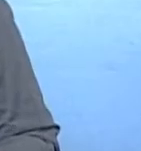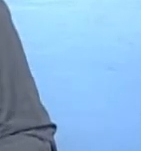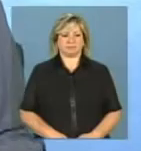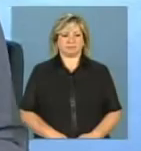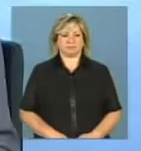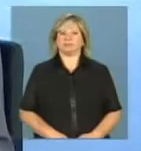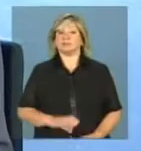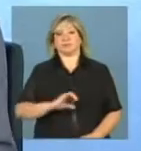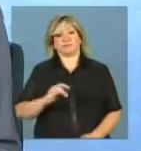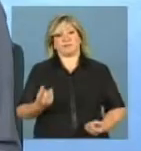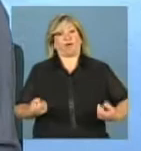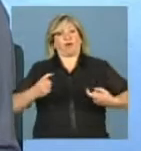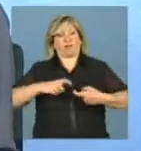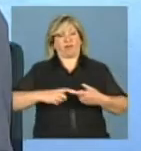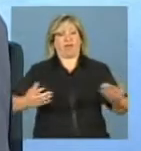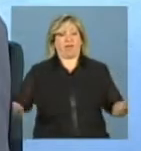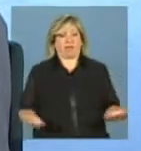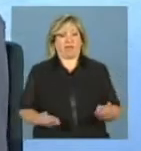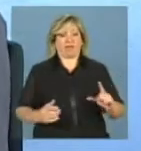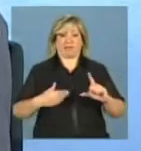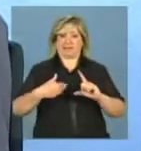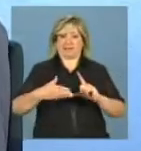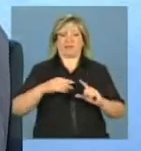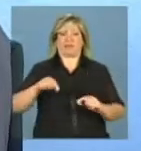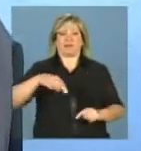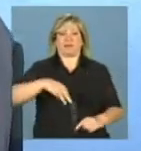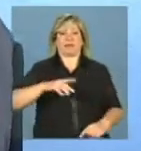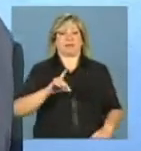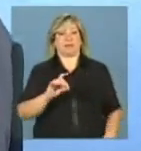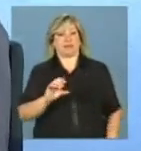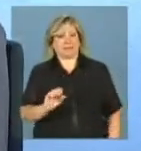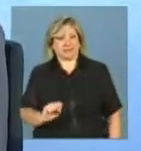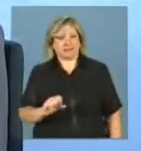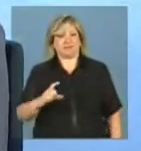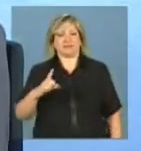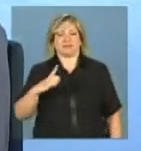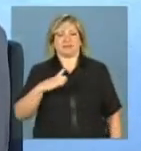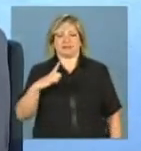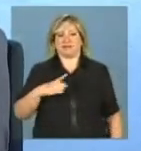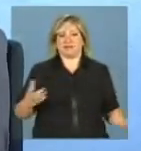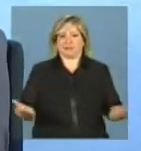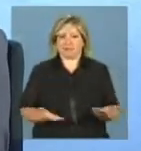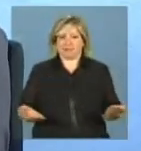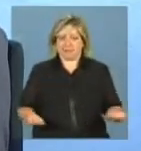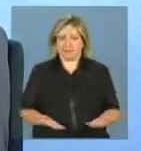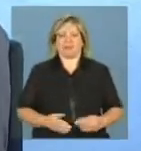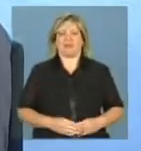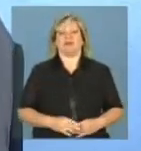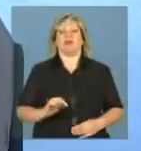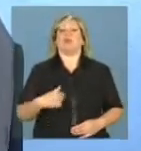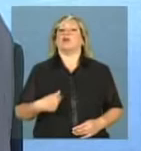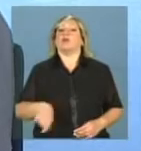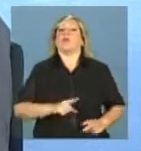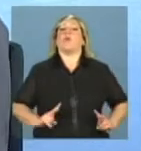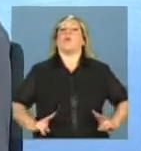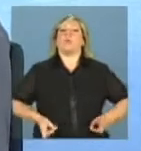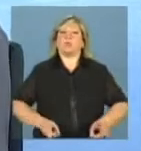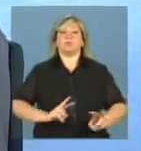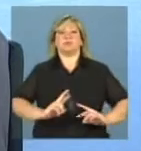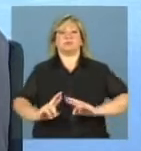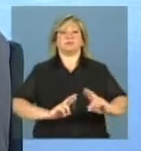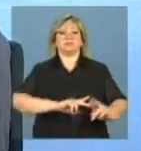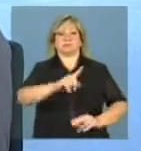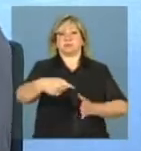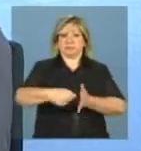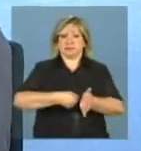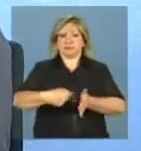Olá, estamos de volta com a teleconferência do Ministério do Desenvolvimento Social e Combate à Fome, MDS. Vamos continuar então respondendo as